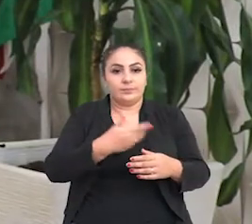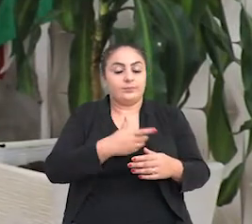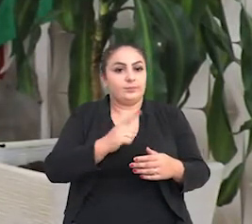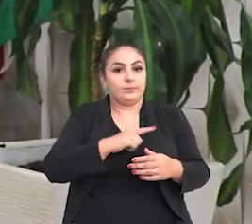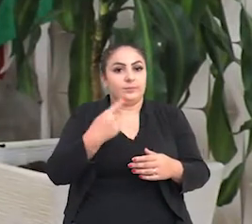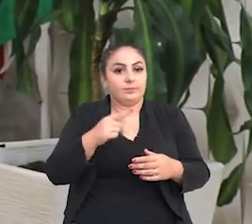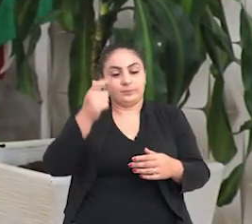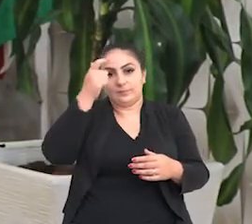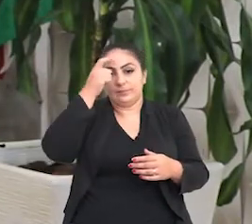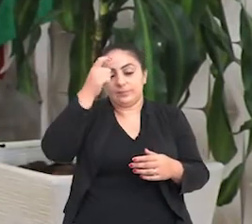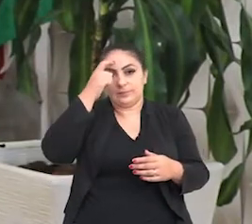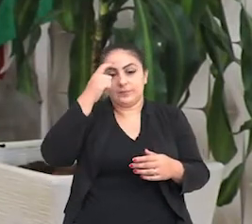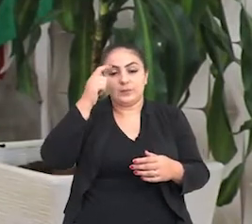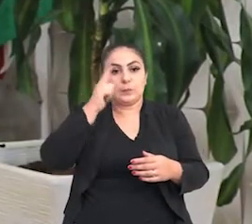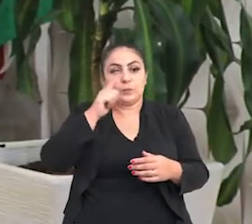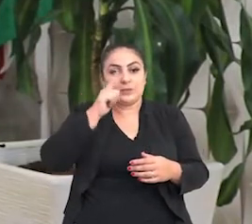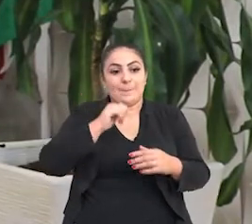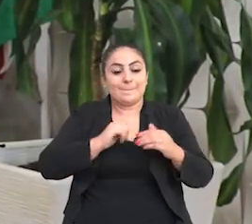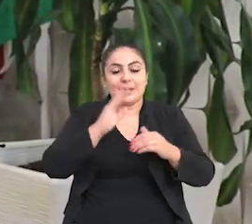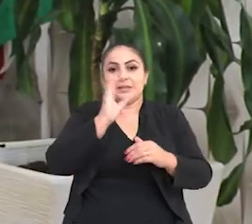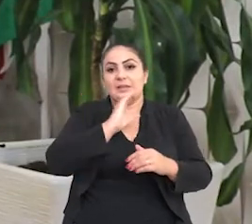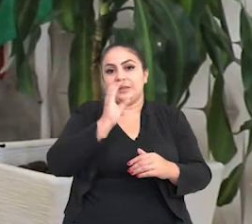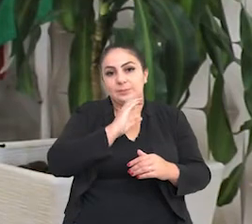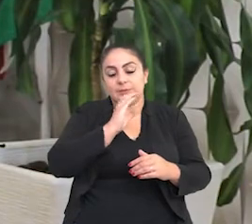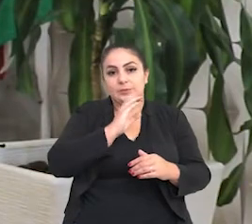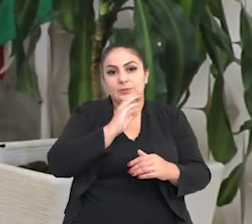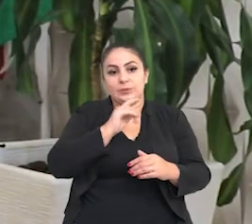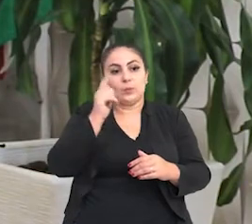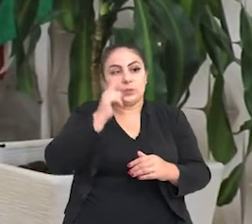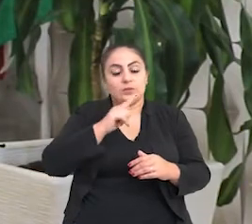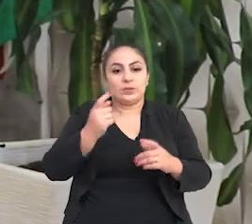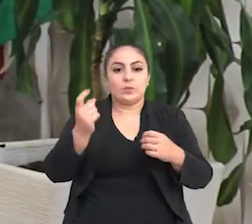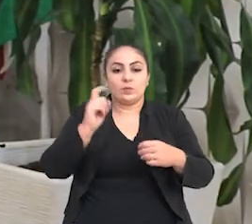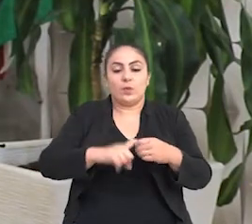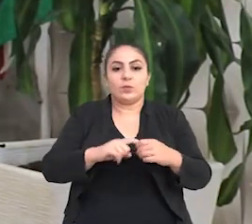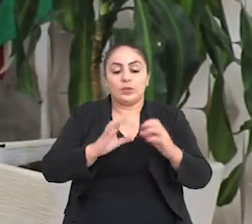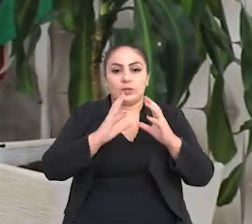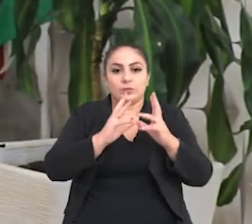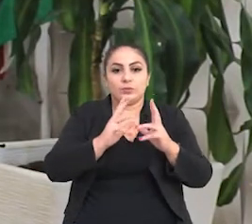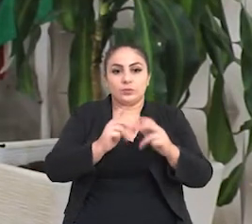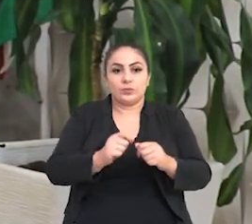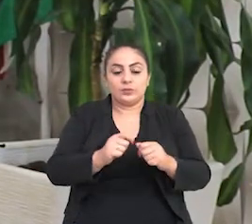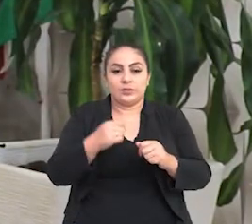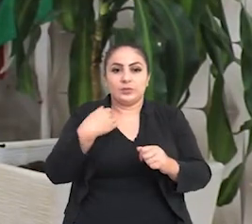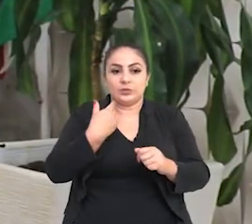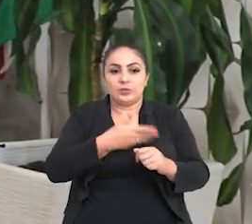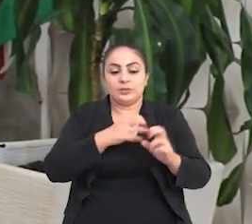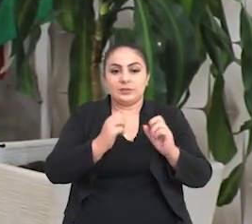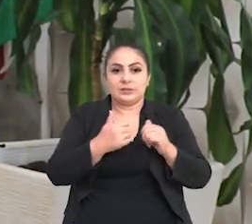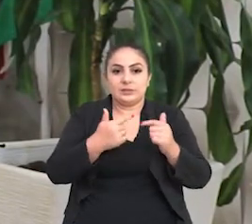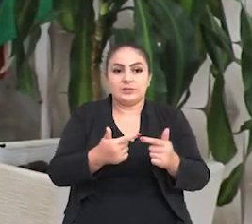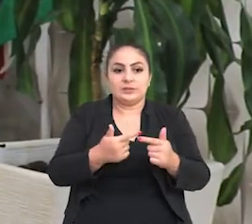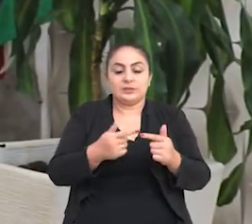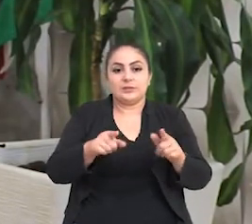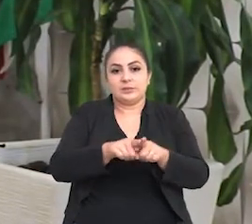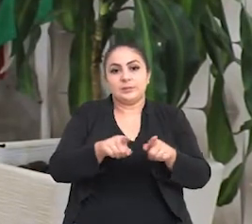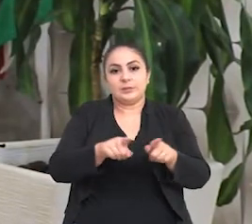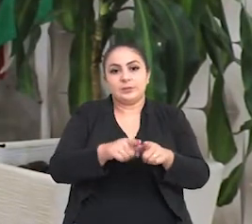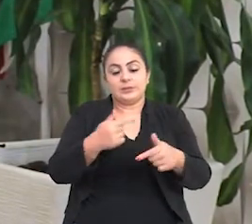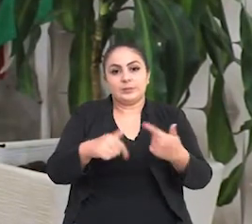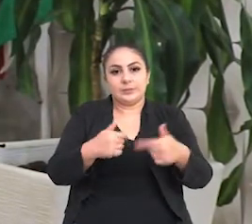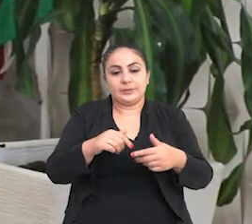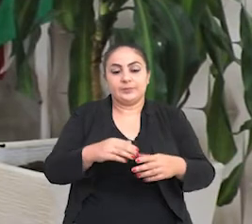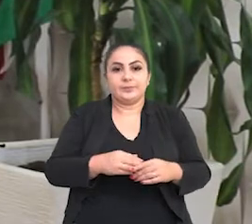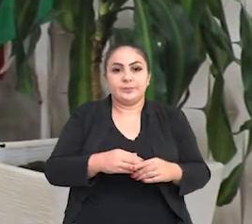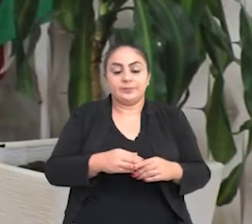importante que a gente tenha esta consciência para que o mais rápido possível possamos retomar as nossas ações e